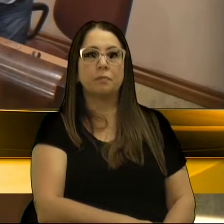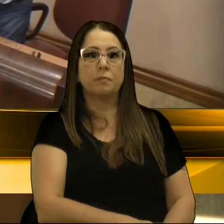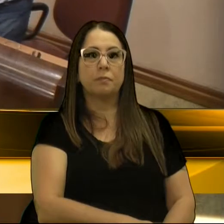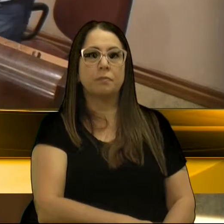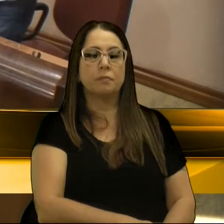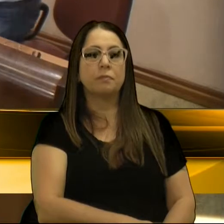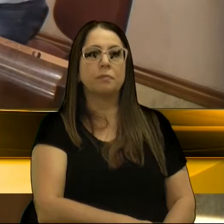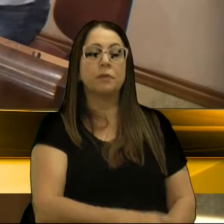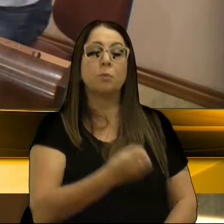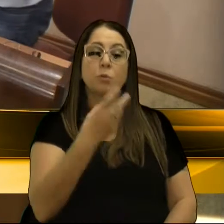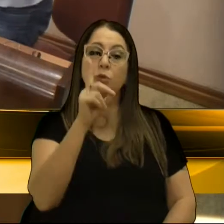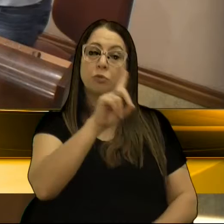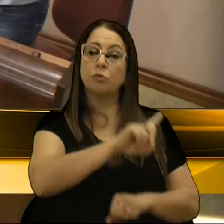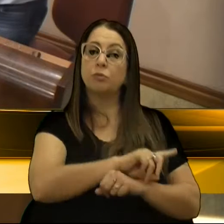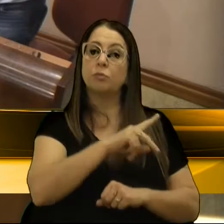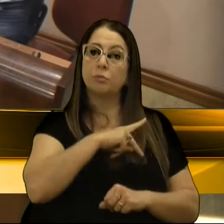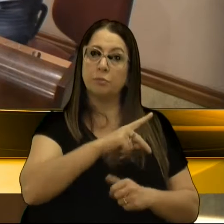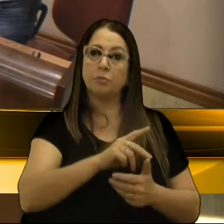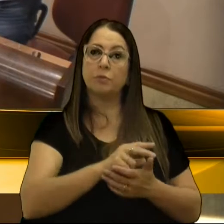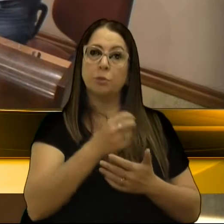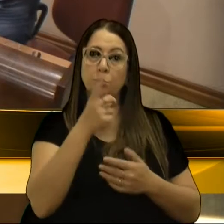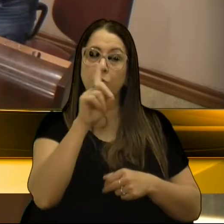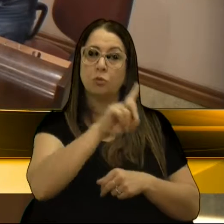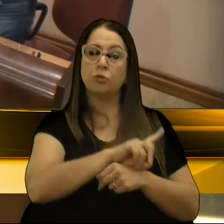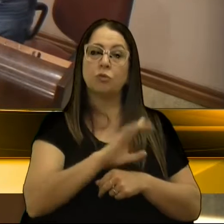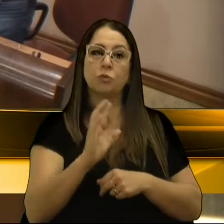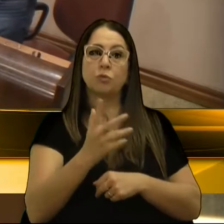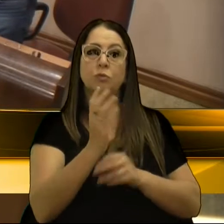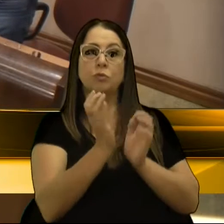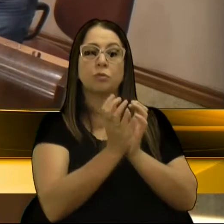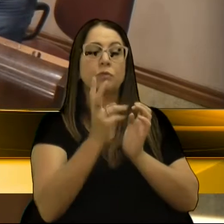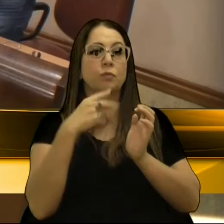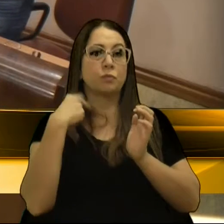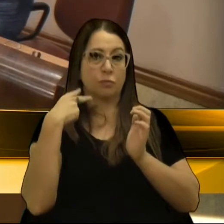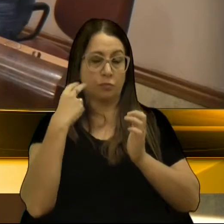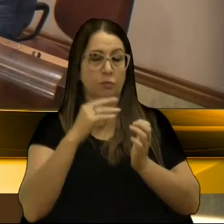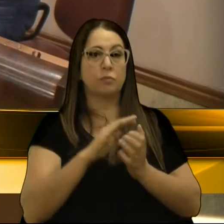Bom dia, senhor presidente. Bom dia aos colegas, vereadores.